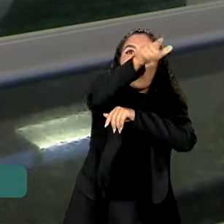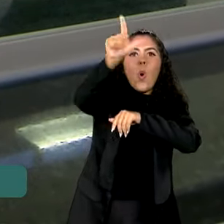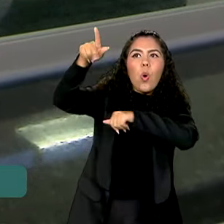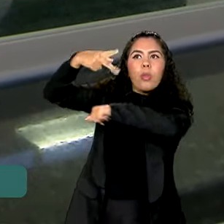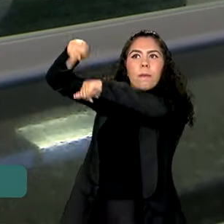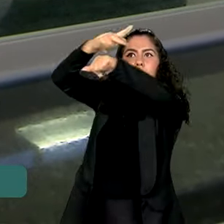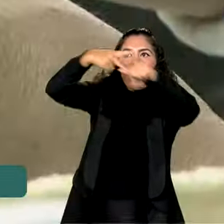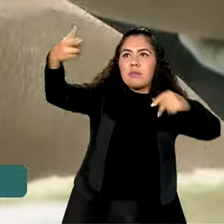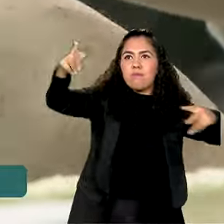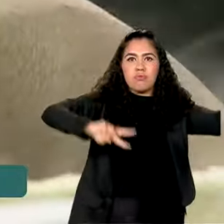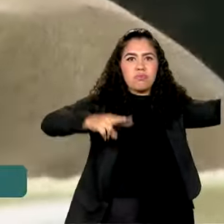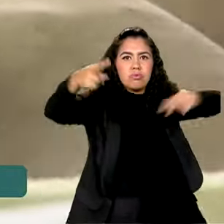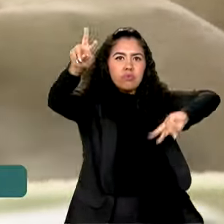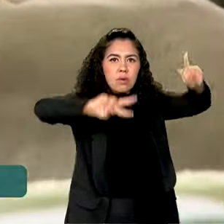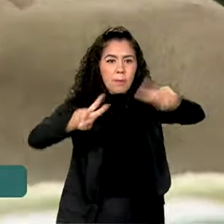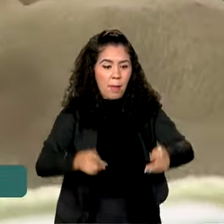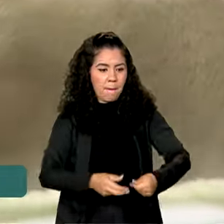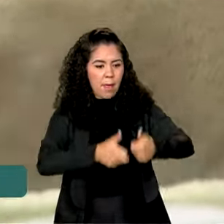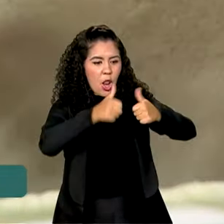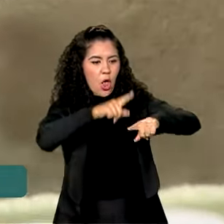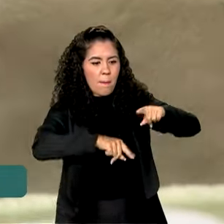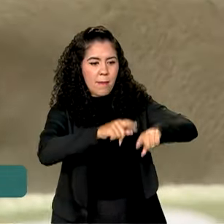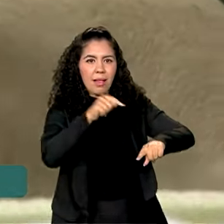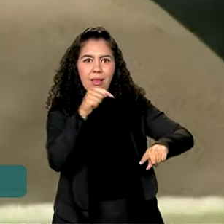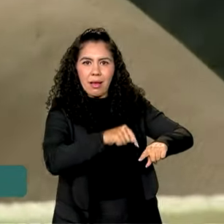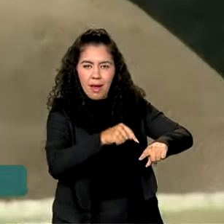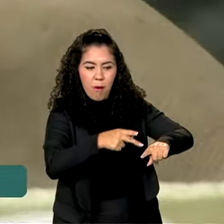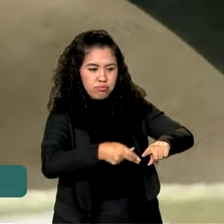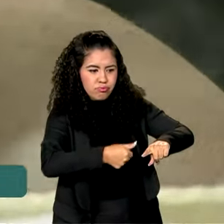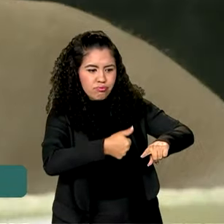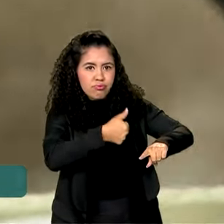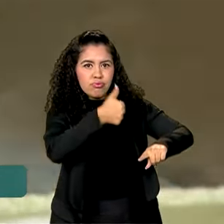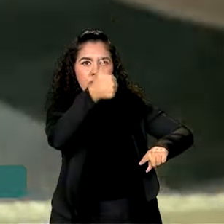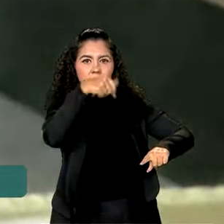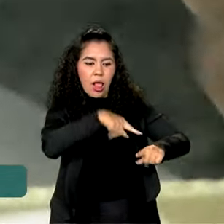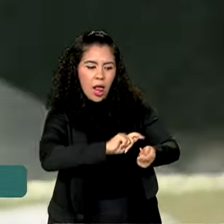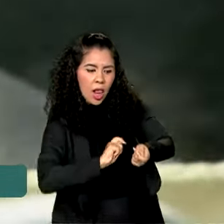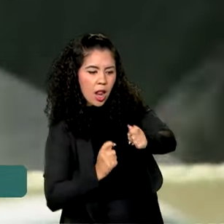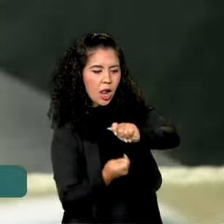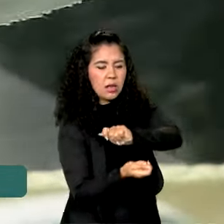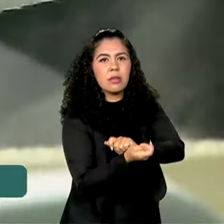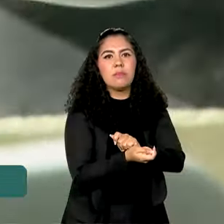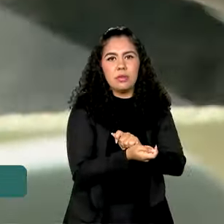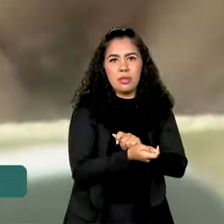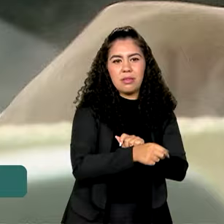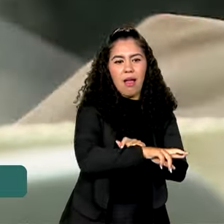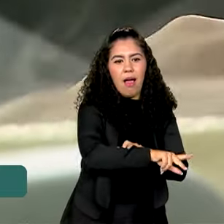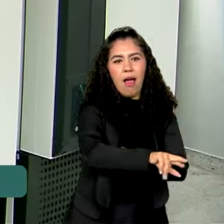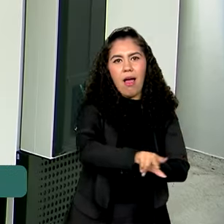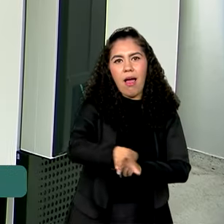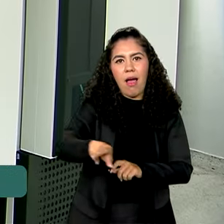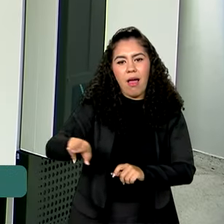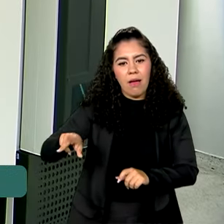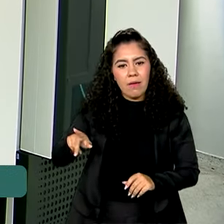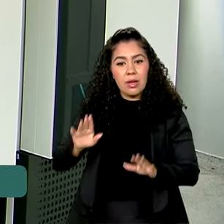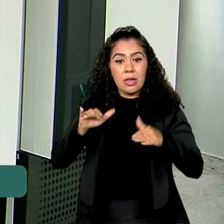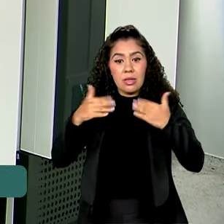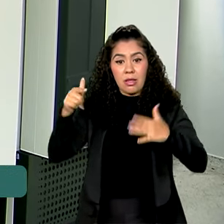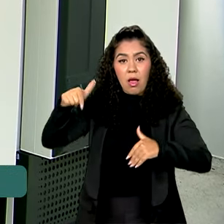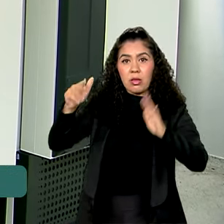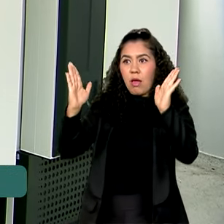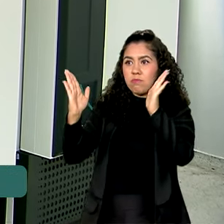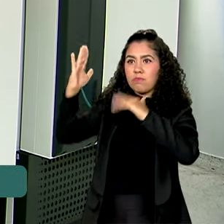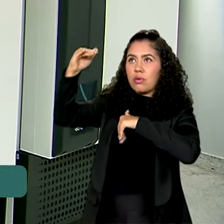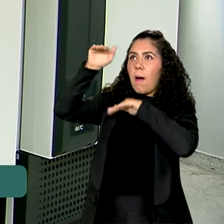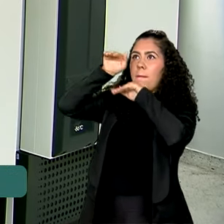trouxe para cá e melhorou esse material. E uma vez que ele melhorou esse material, ele se adaptou nas mais diversas condições. Então, o banco genético é